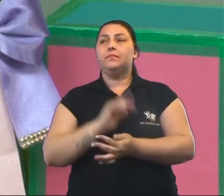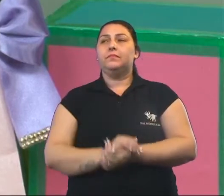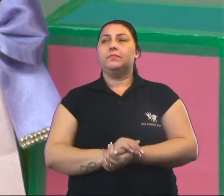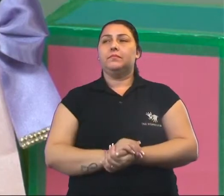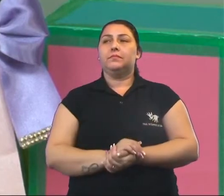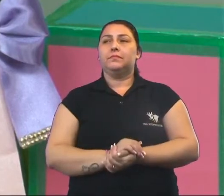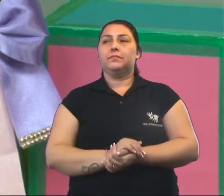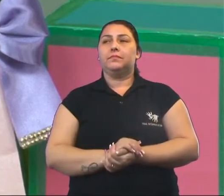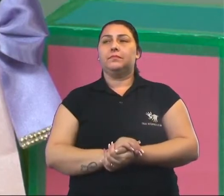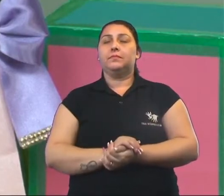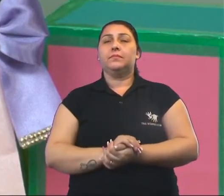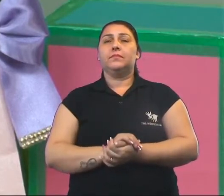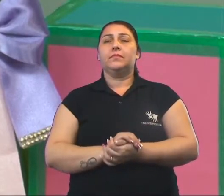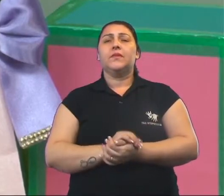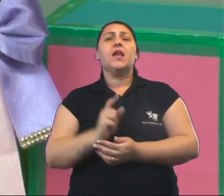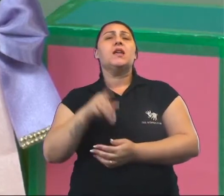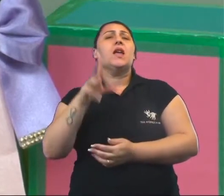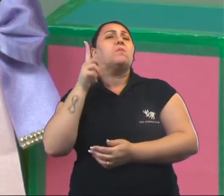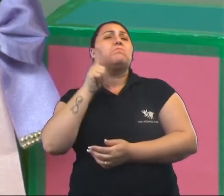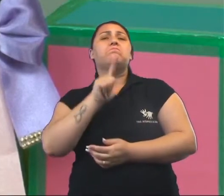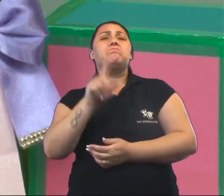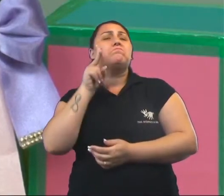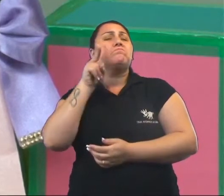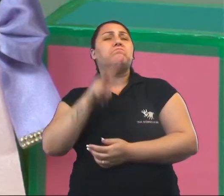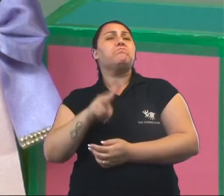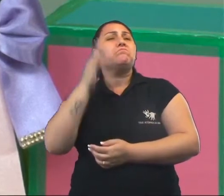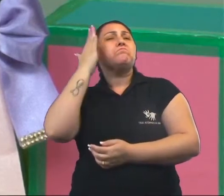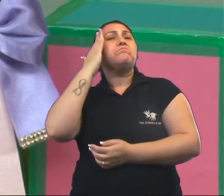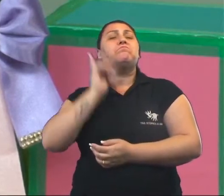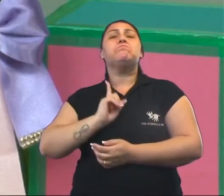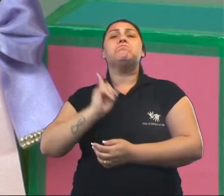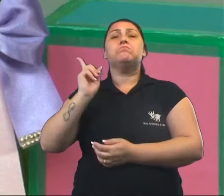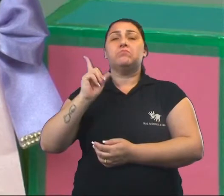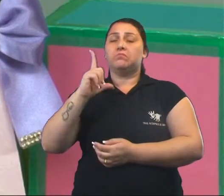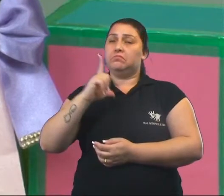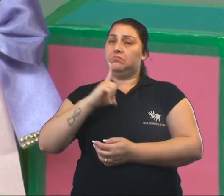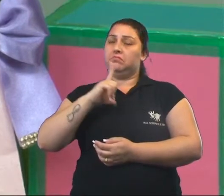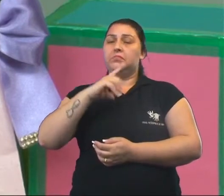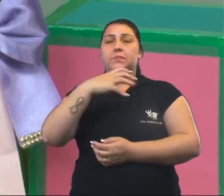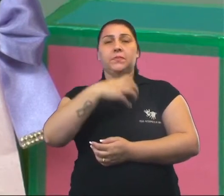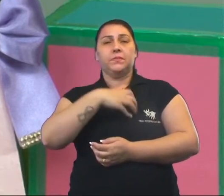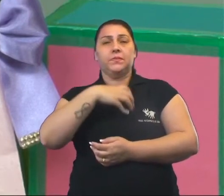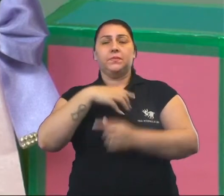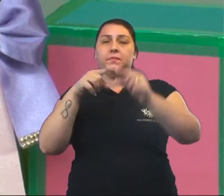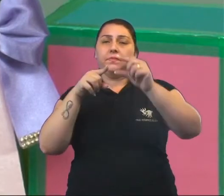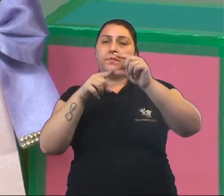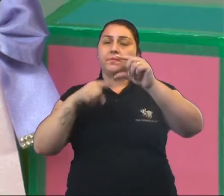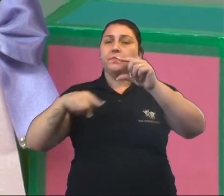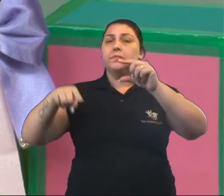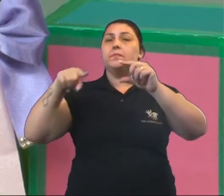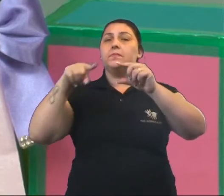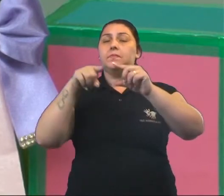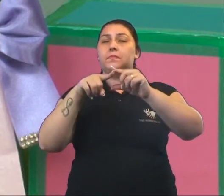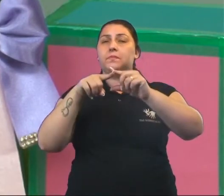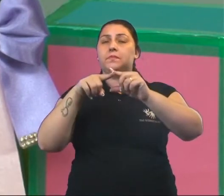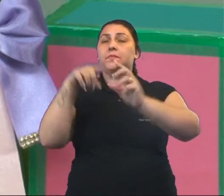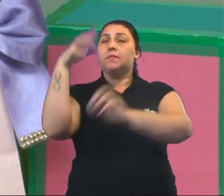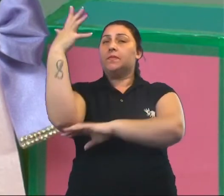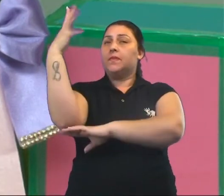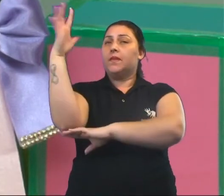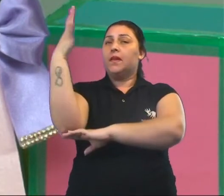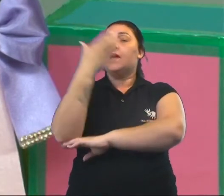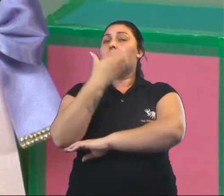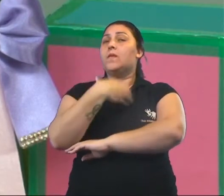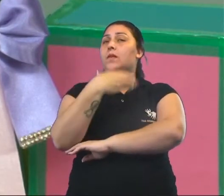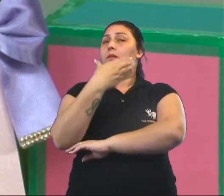objeto de decoração. Quem consegue identificar o que é isso? Possui também o formato esférico e aqui em minhas mãos eu tenho